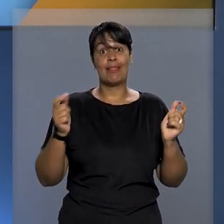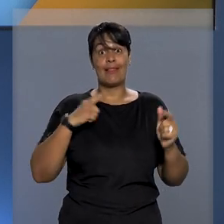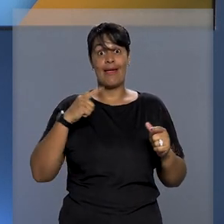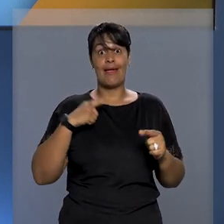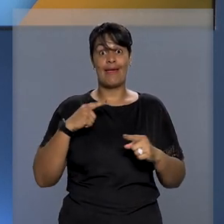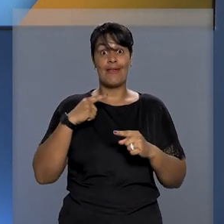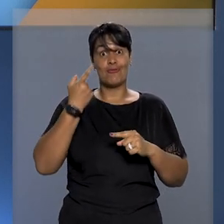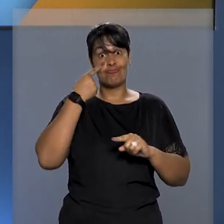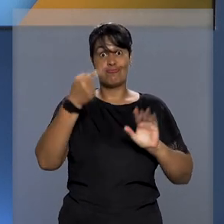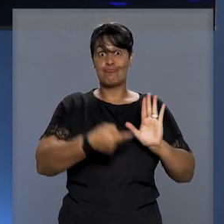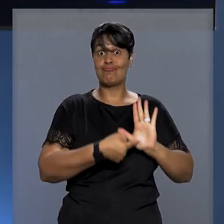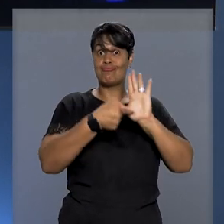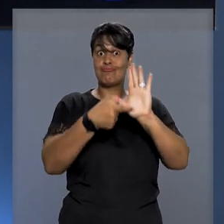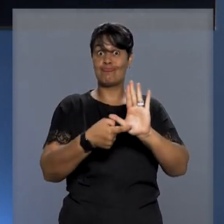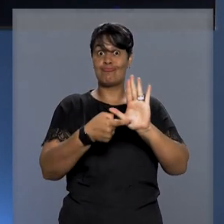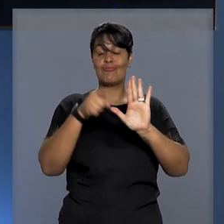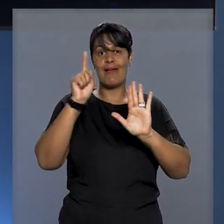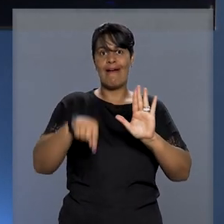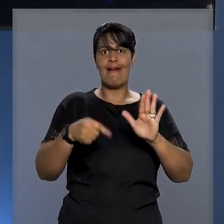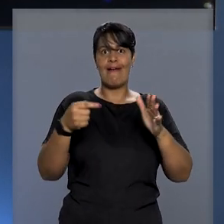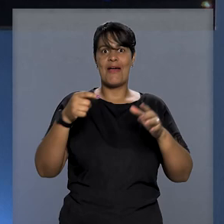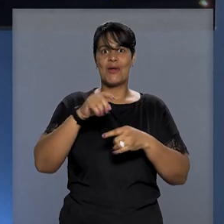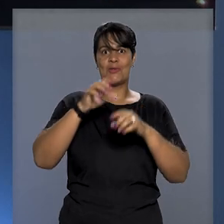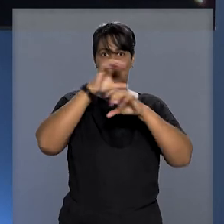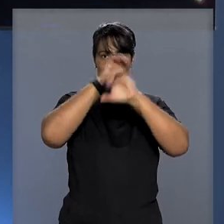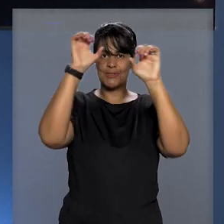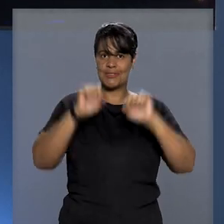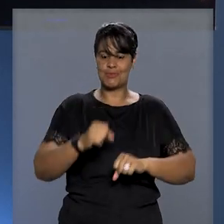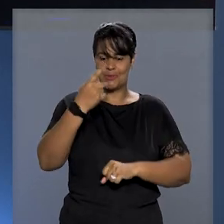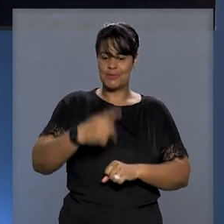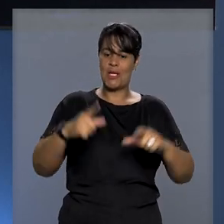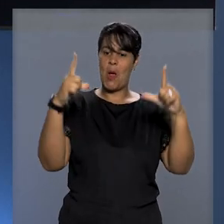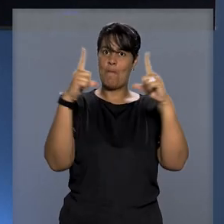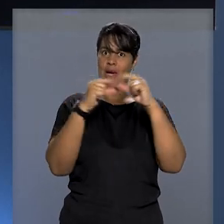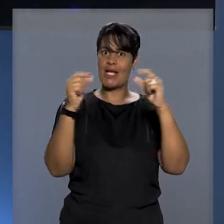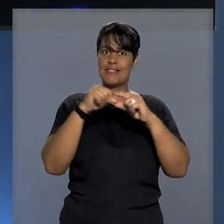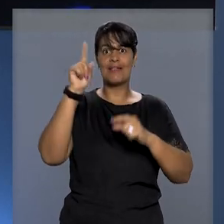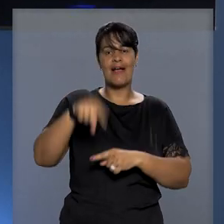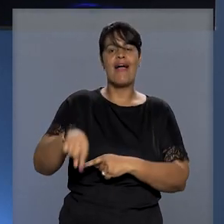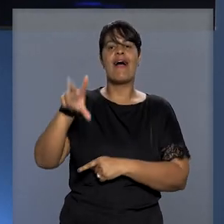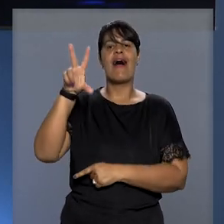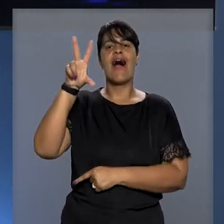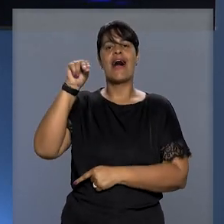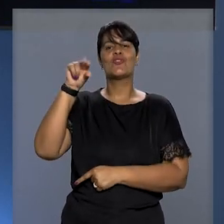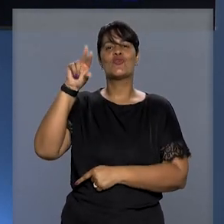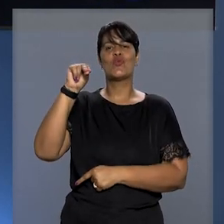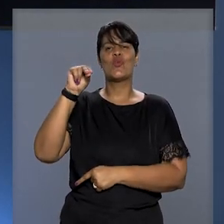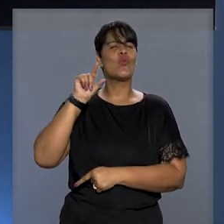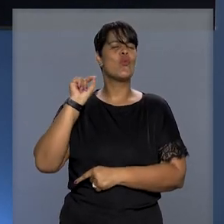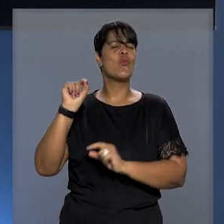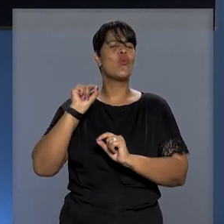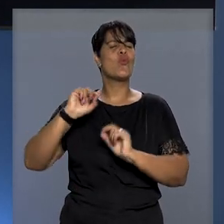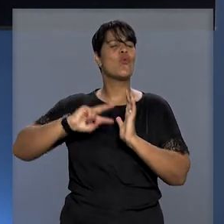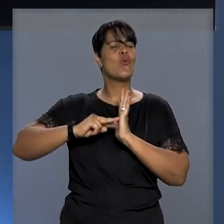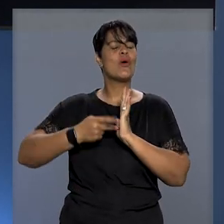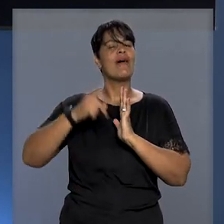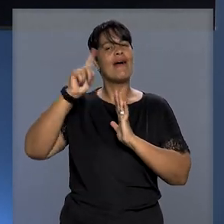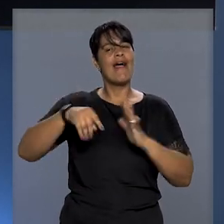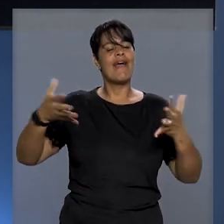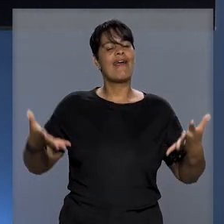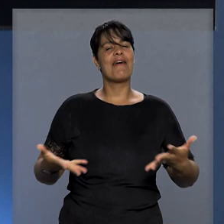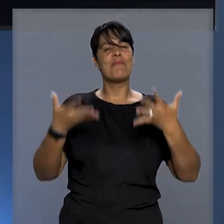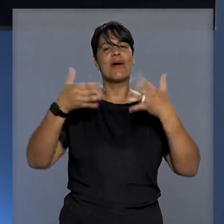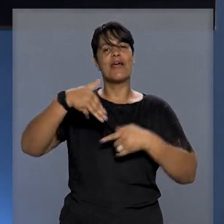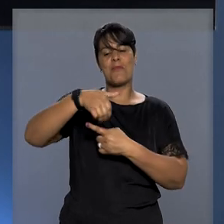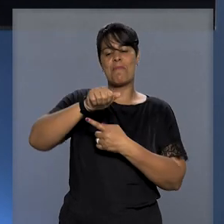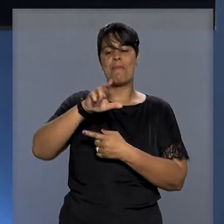Notícias com imagens da fachada do tribunal em Brasília, iluminada na cor azul. A ação faz